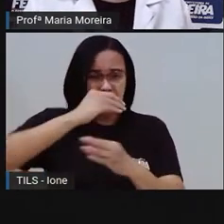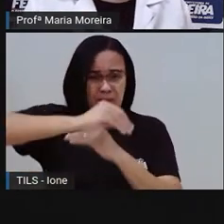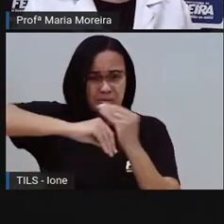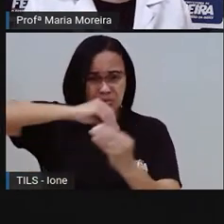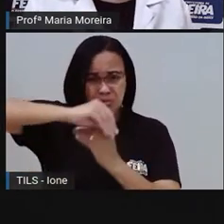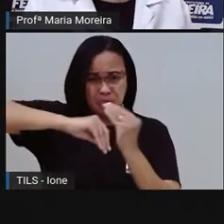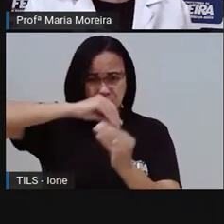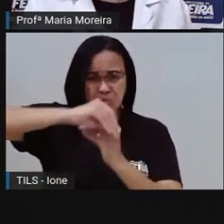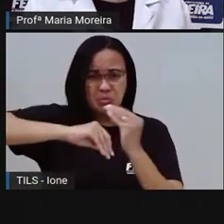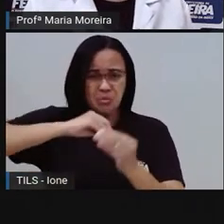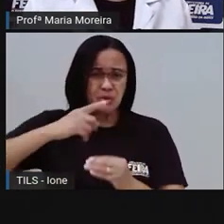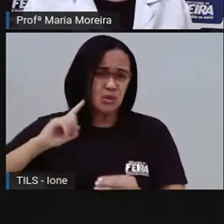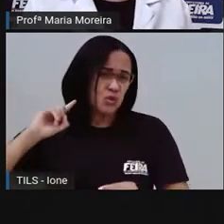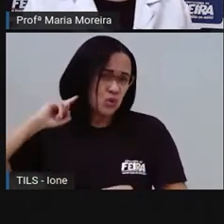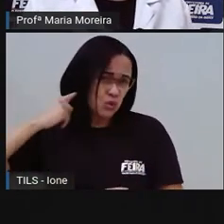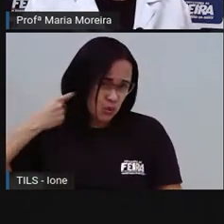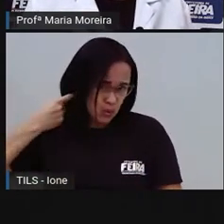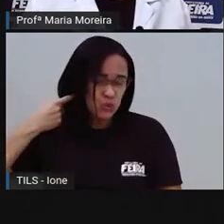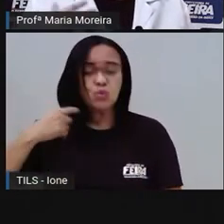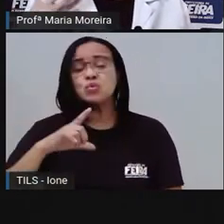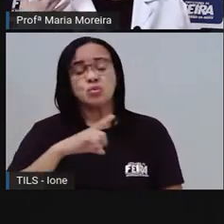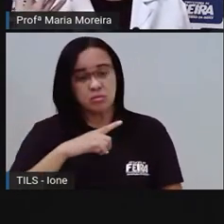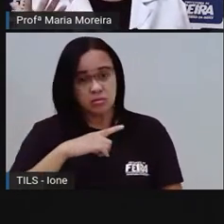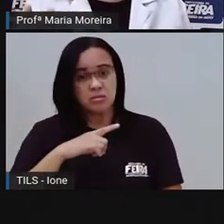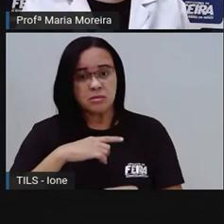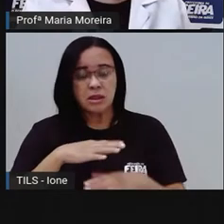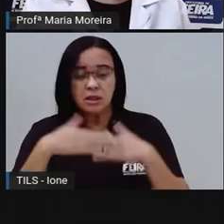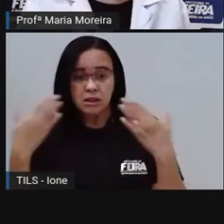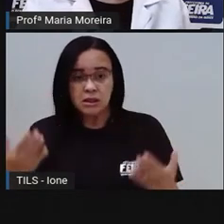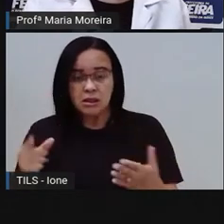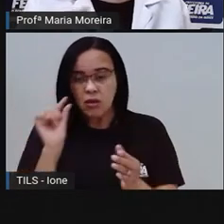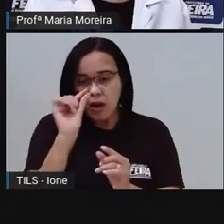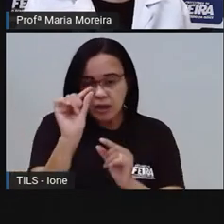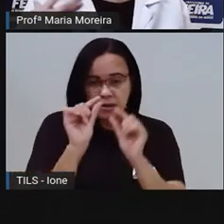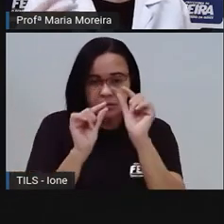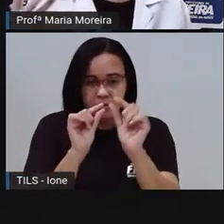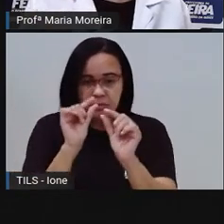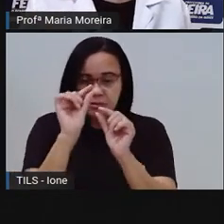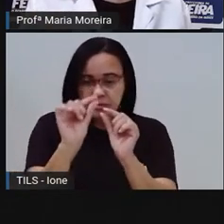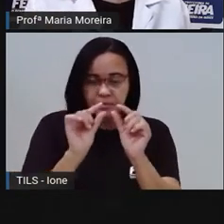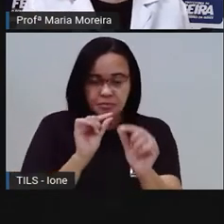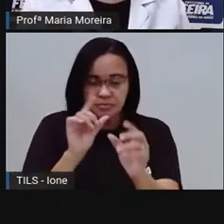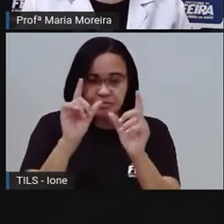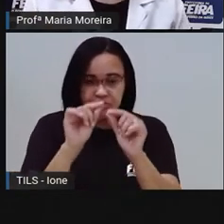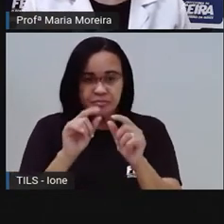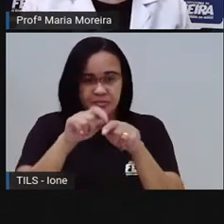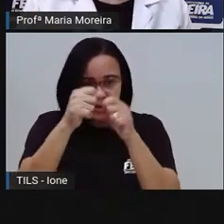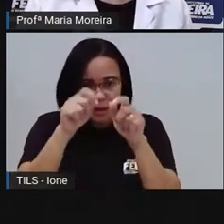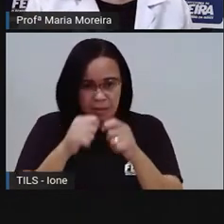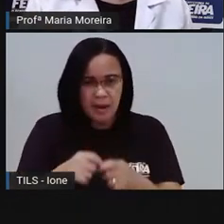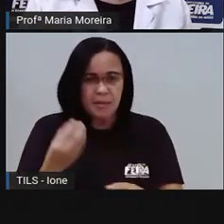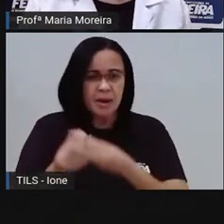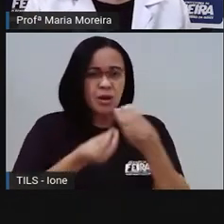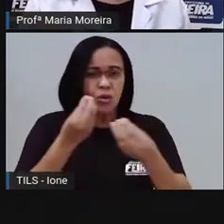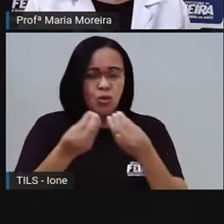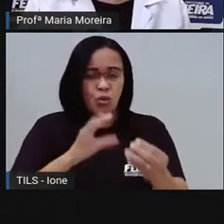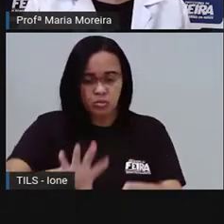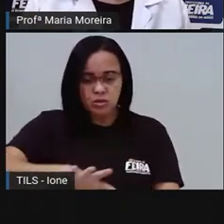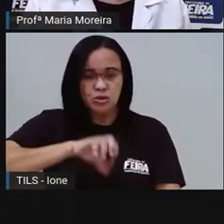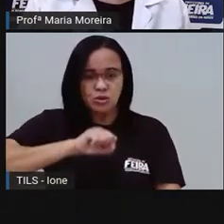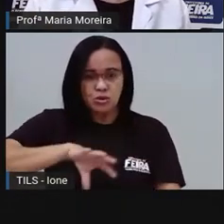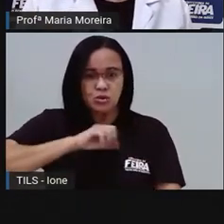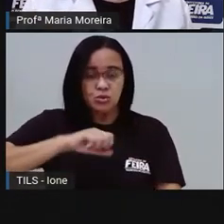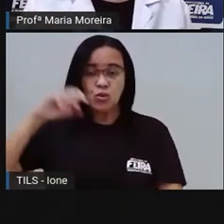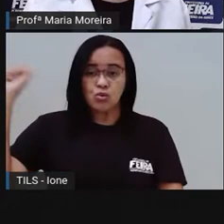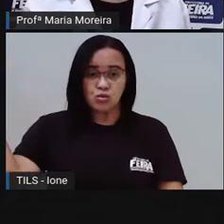fica ali no telhado também. E essas partículas grossas acabam o quê? Reduzindo a absorção de raios